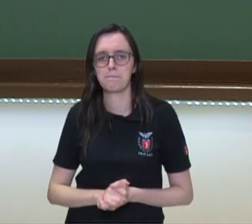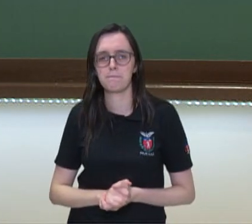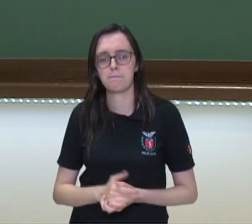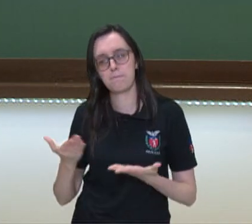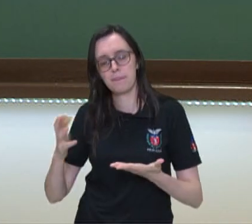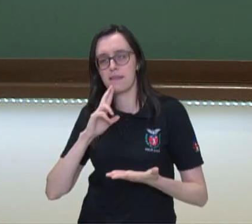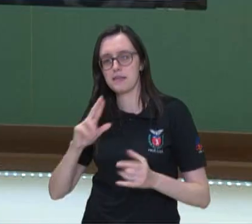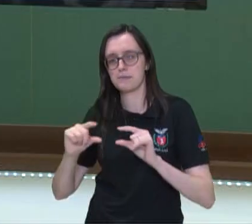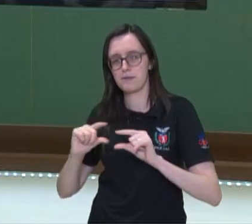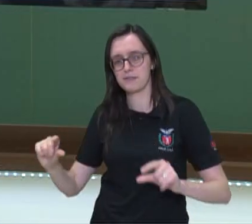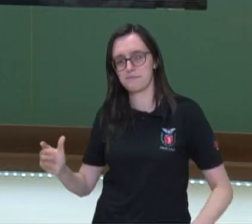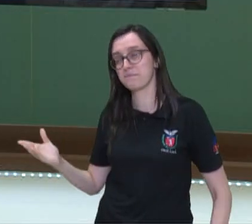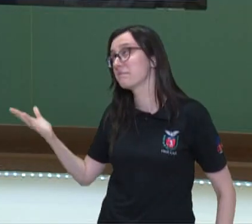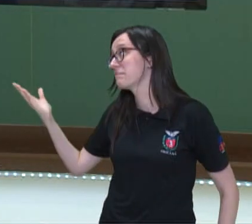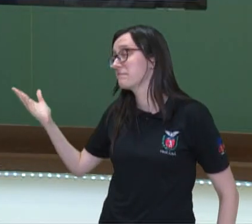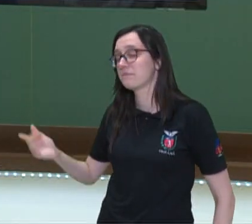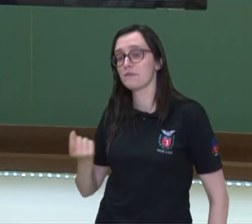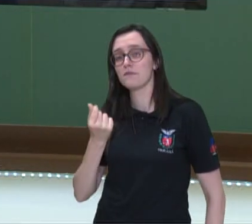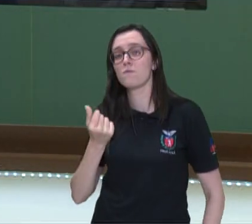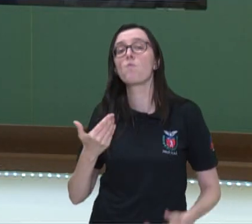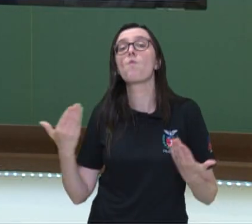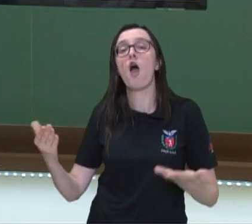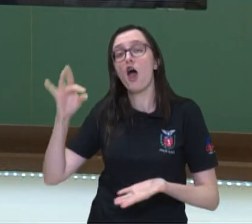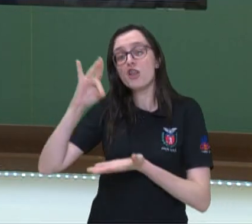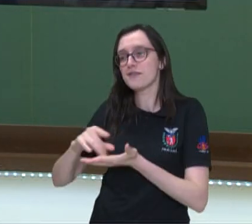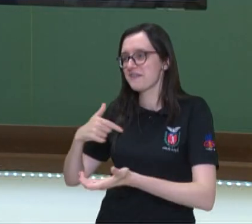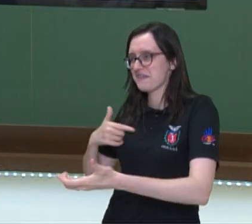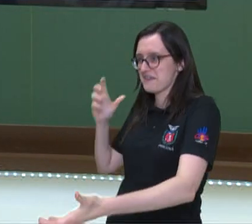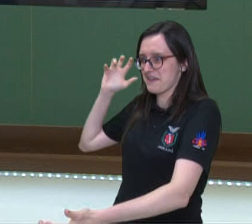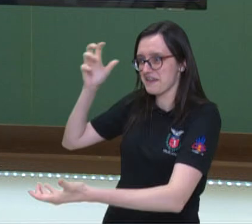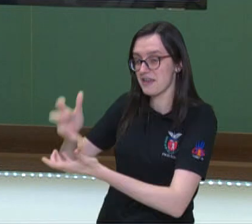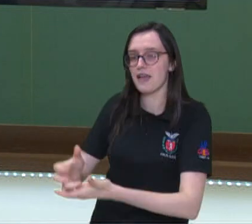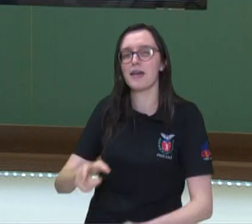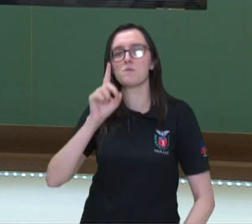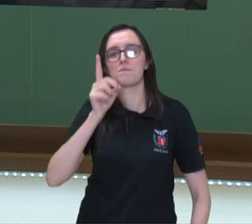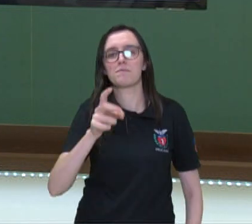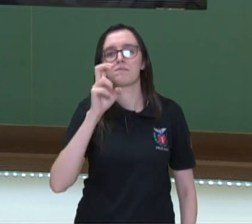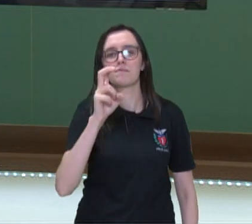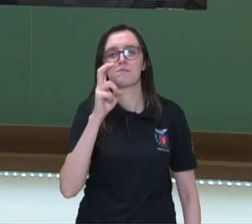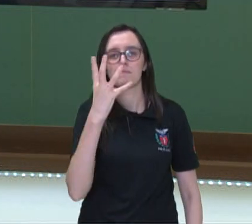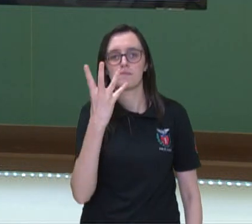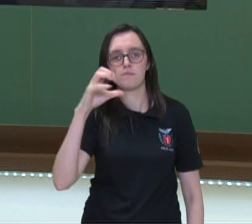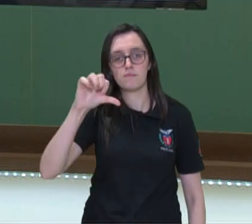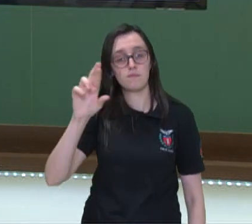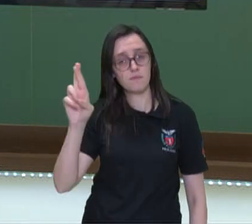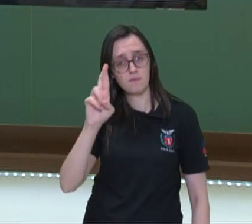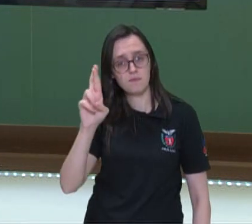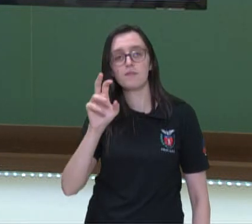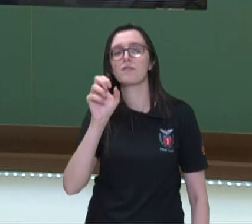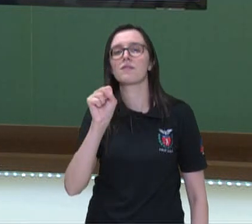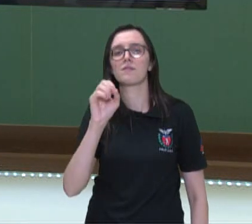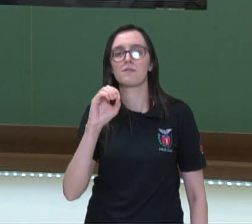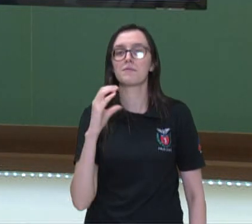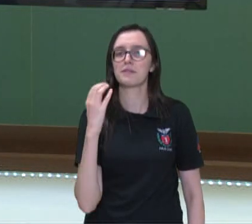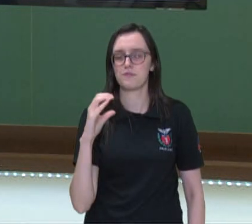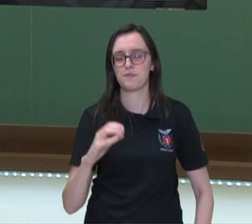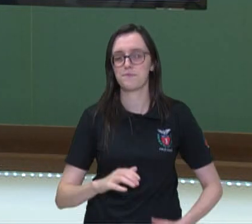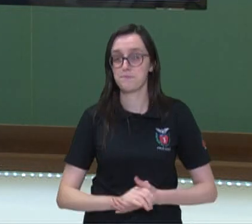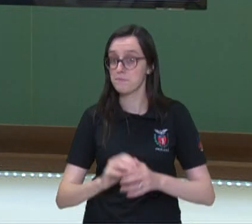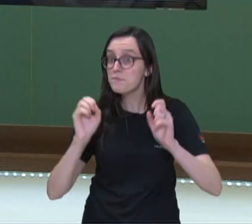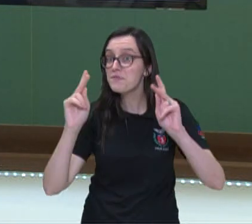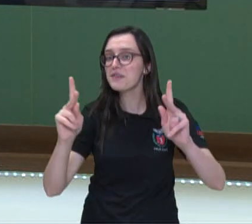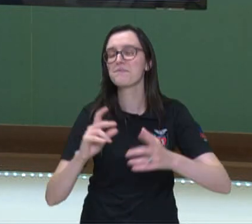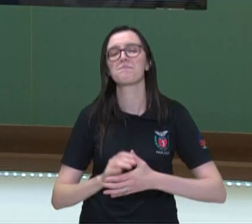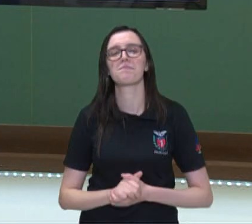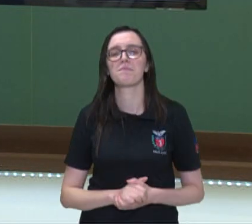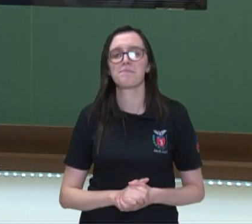Então a resposta, o preço vai ser o quê? O preço vai ser de R$.549,80. Ok?